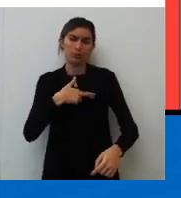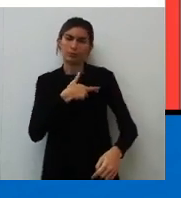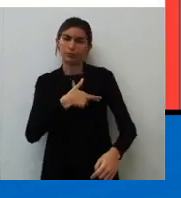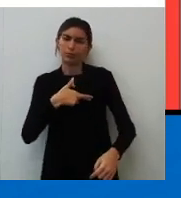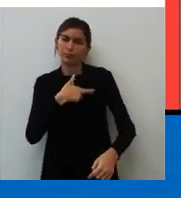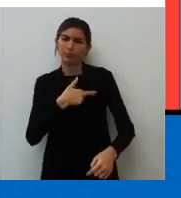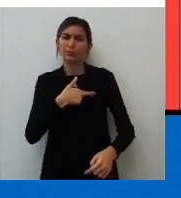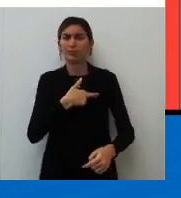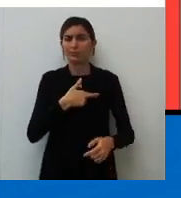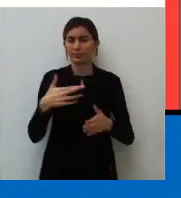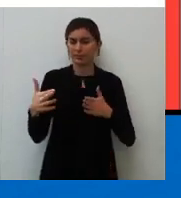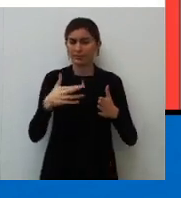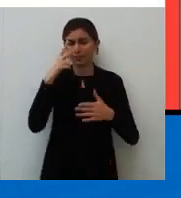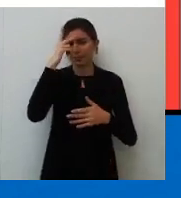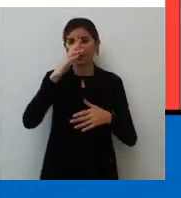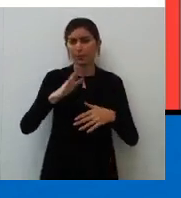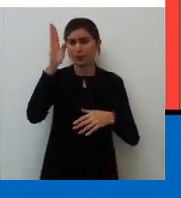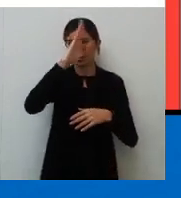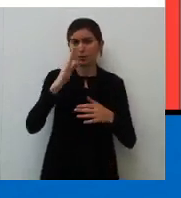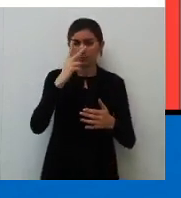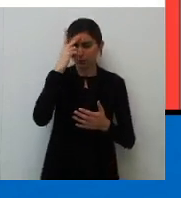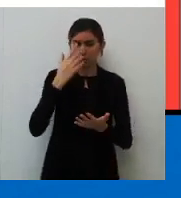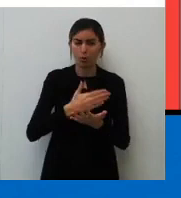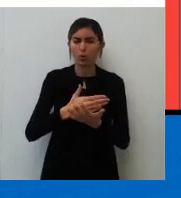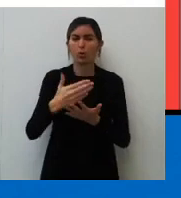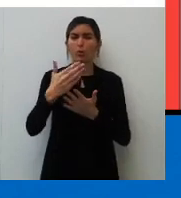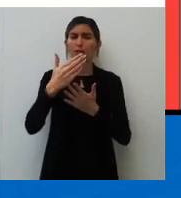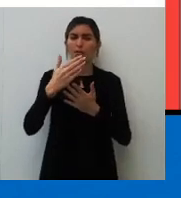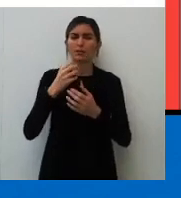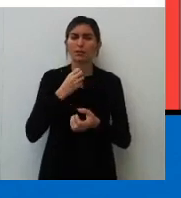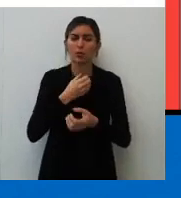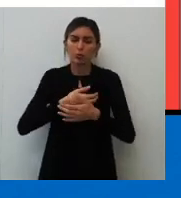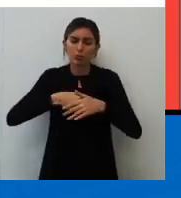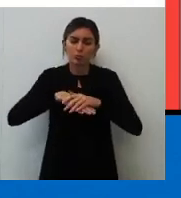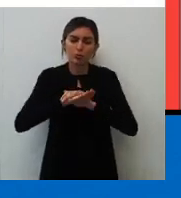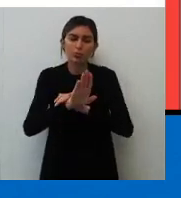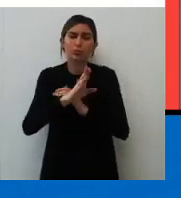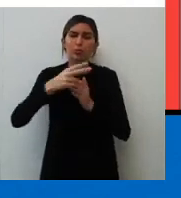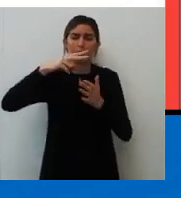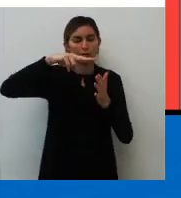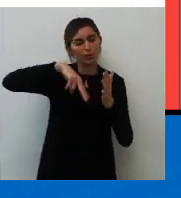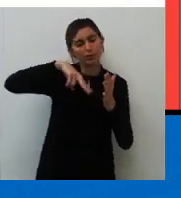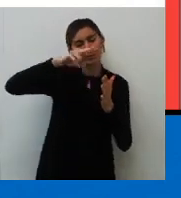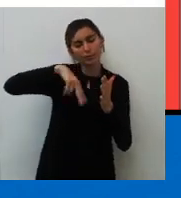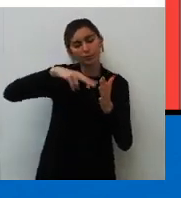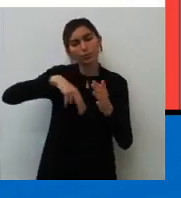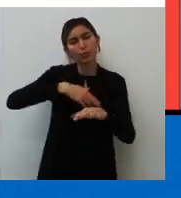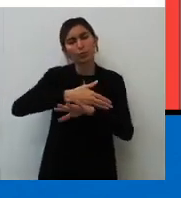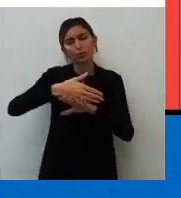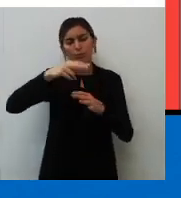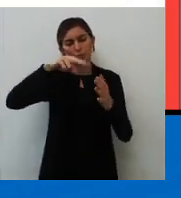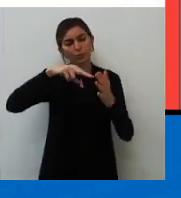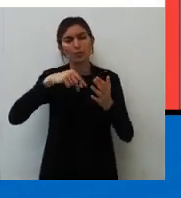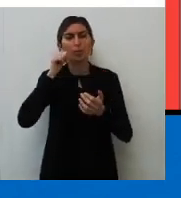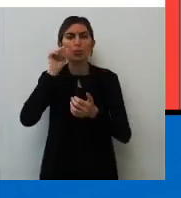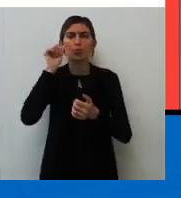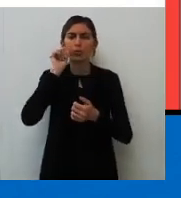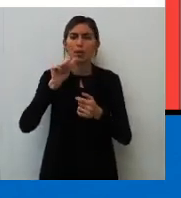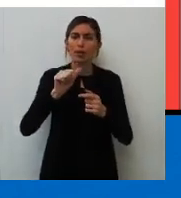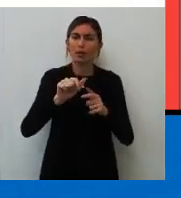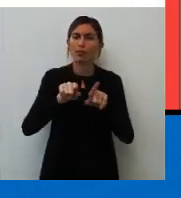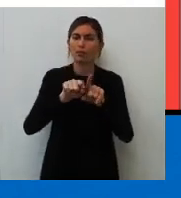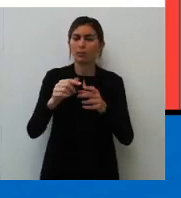brasileiro, que as pessoas começam a desenvolver o hábito leitor. Né? Sobretudo as mulheres e os jovens,